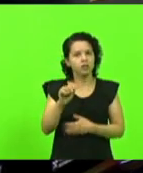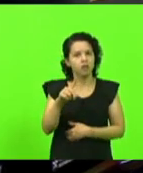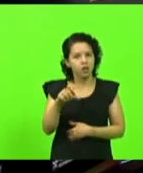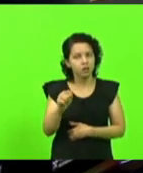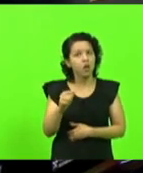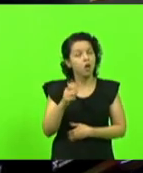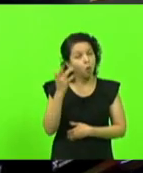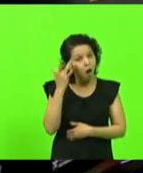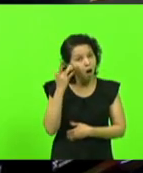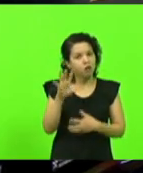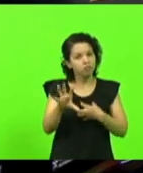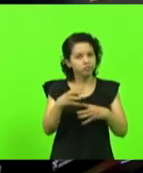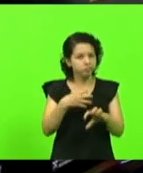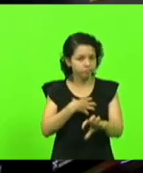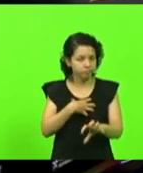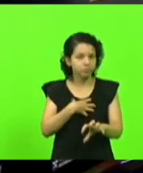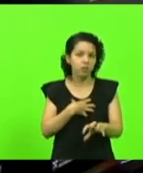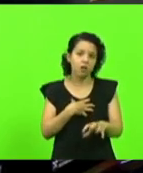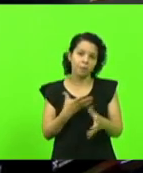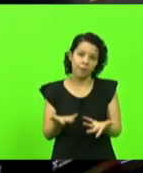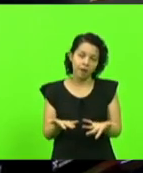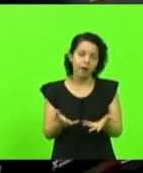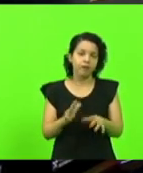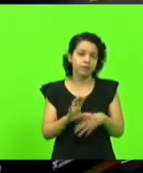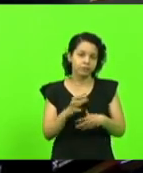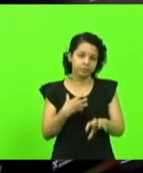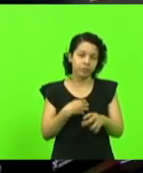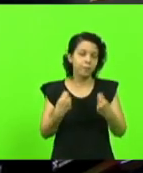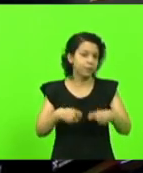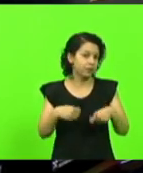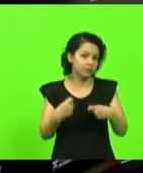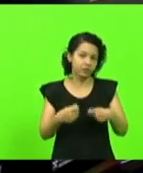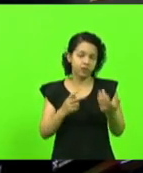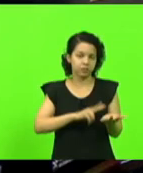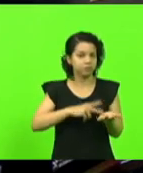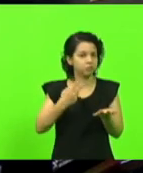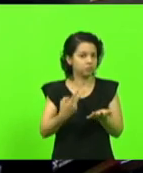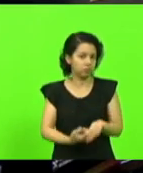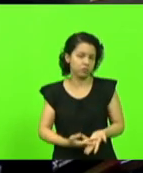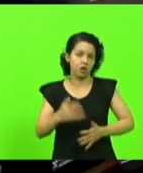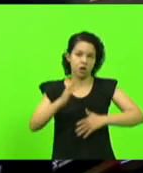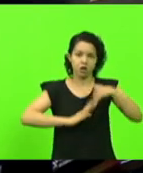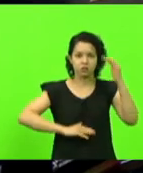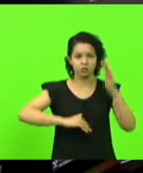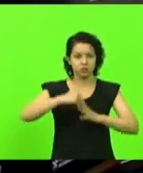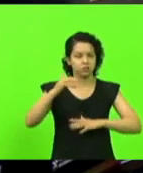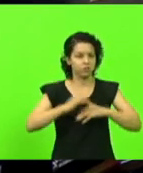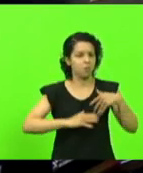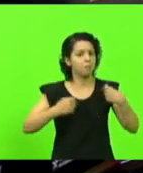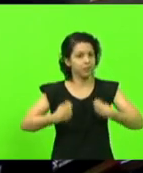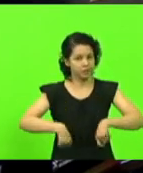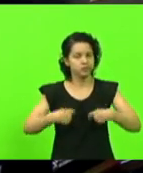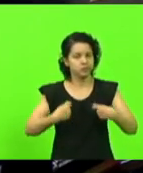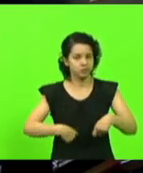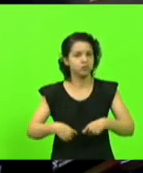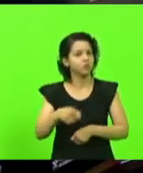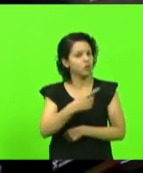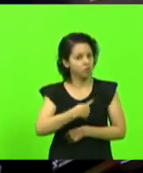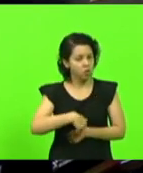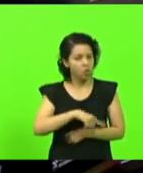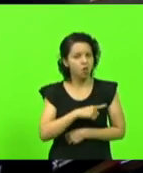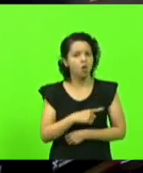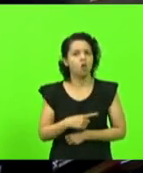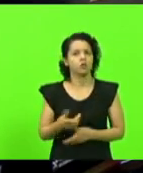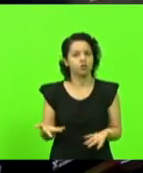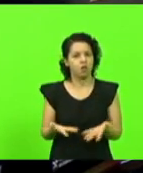mas efetivamente essa sensibilidade precisa ser traduzida em ações nós estamos inclusive formalizando